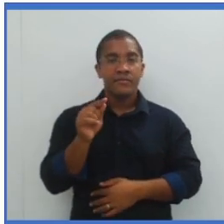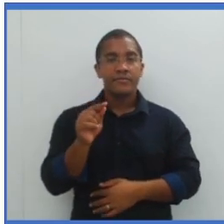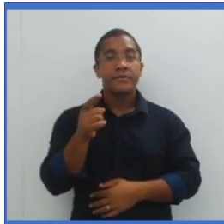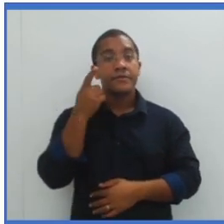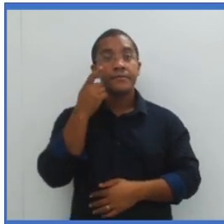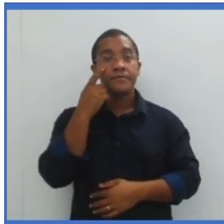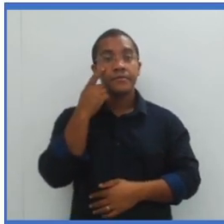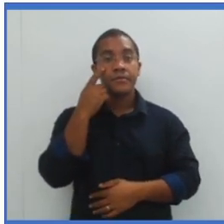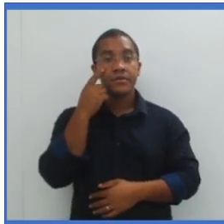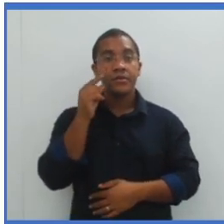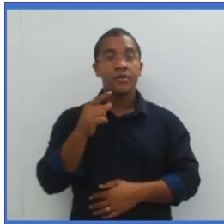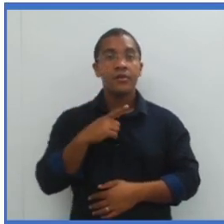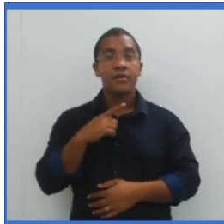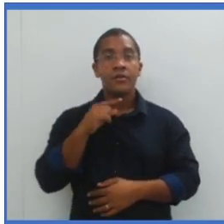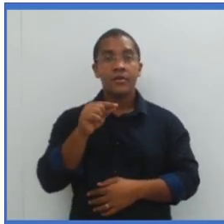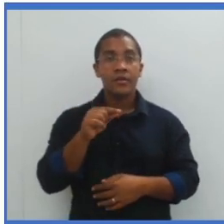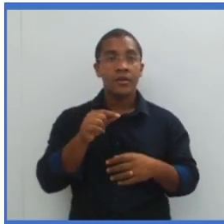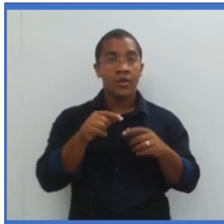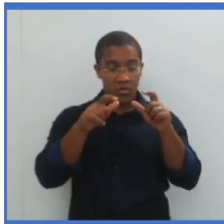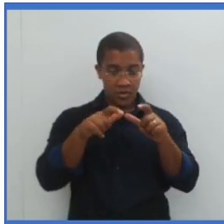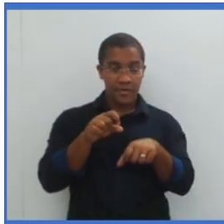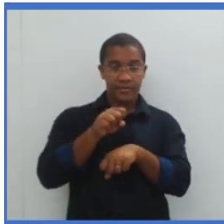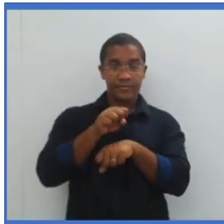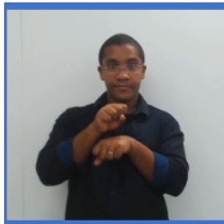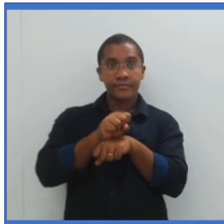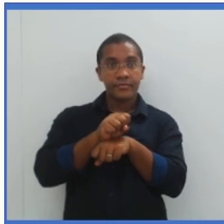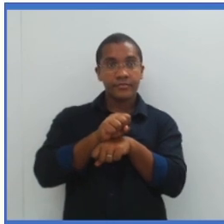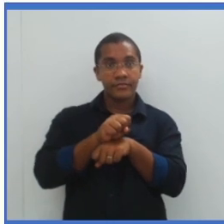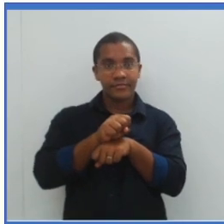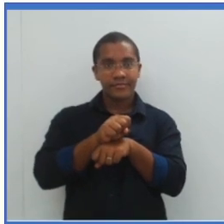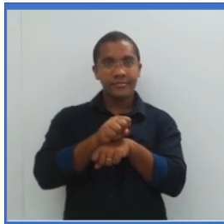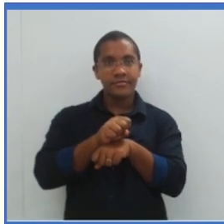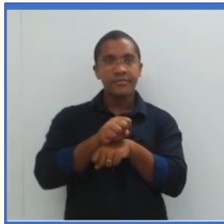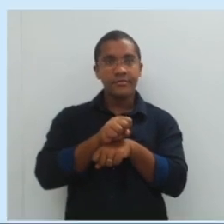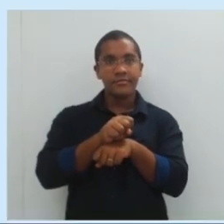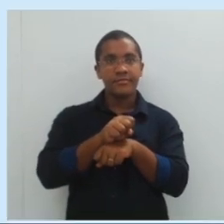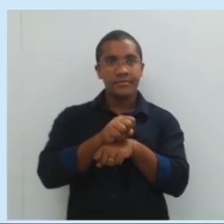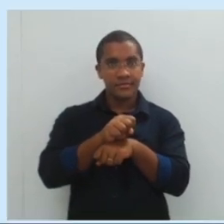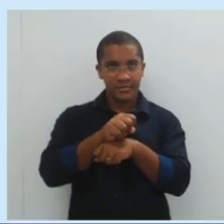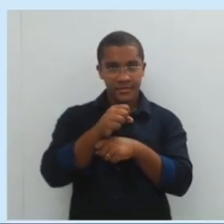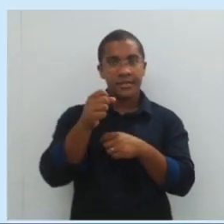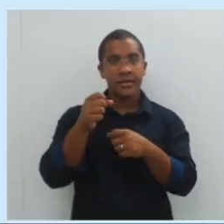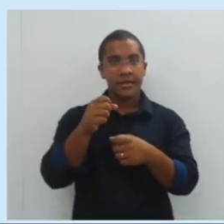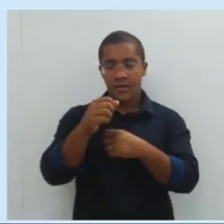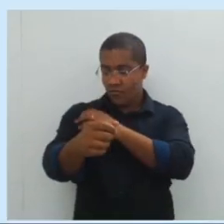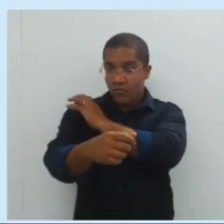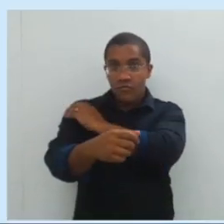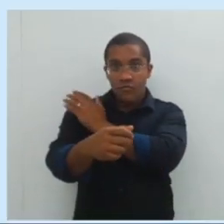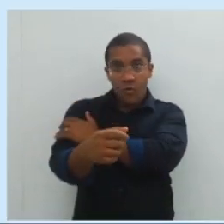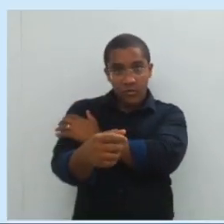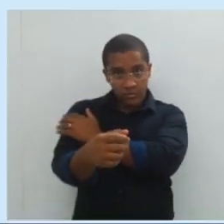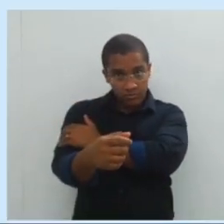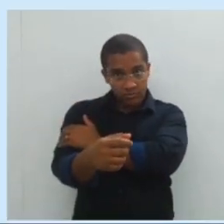o conjunto aqui, ponto fixo, tá certo? Força potente,